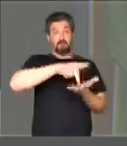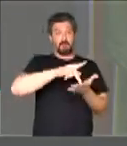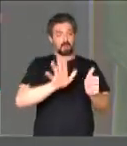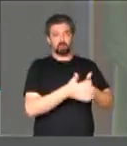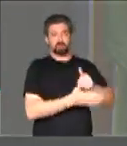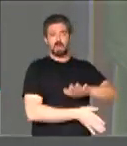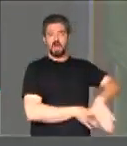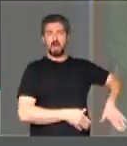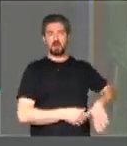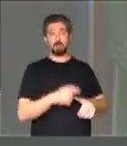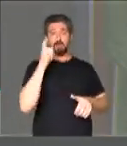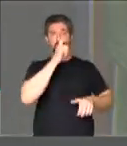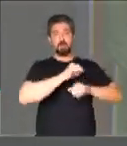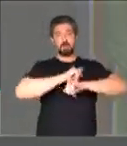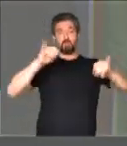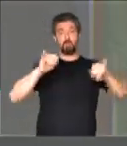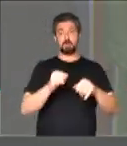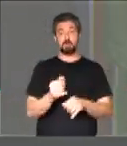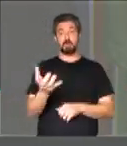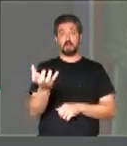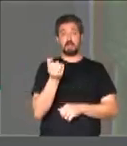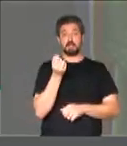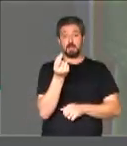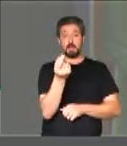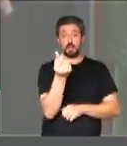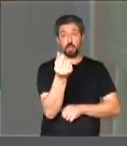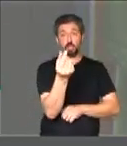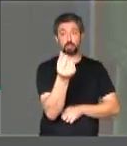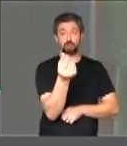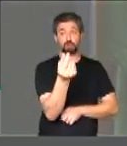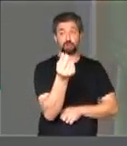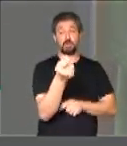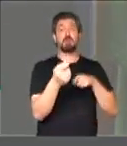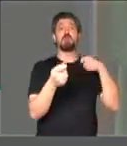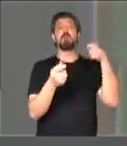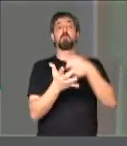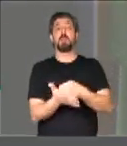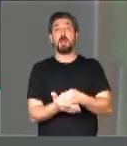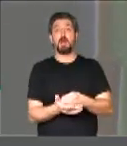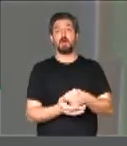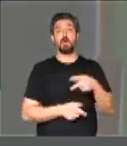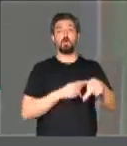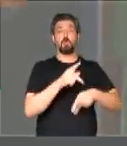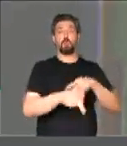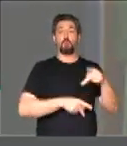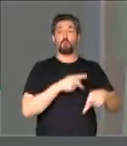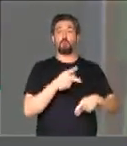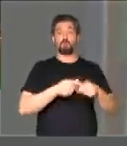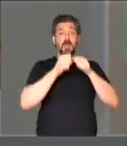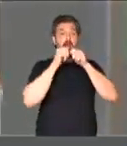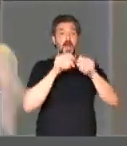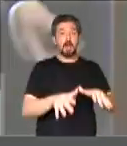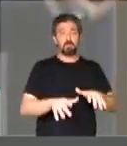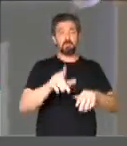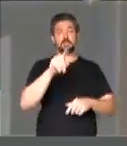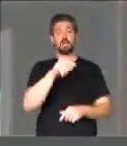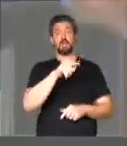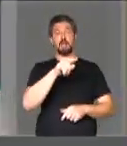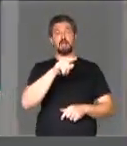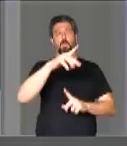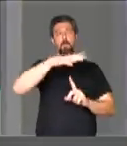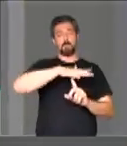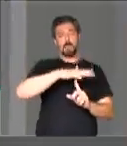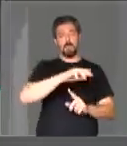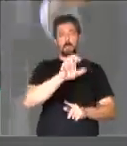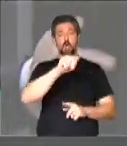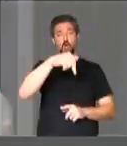verdade, que recebe dinheiro pago pelo povo abençoado londrinense,